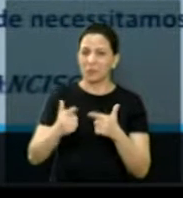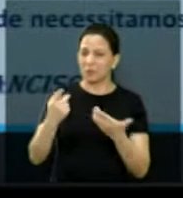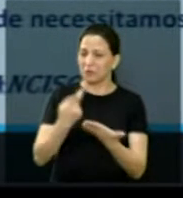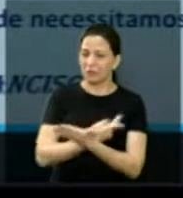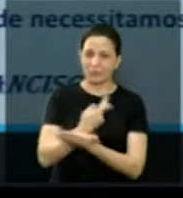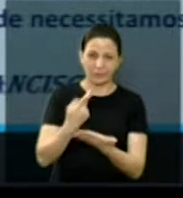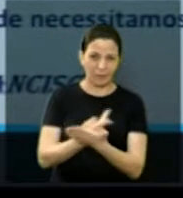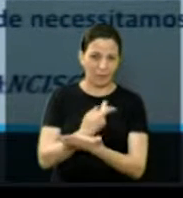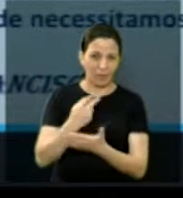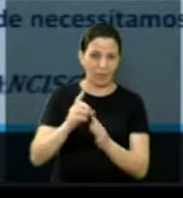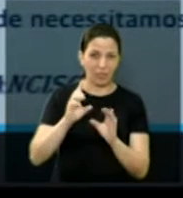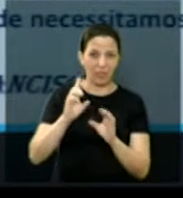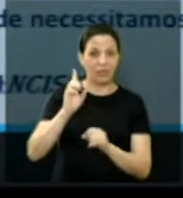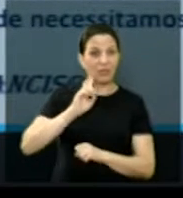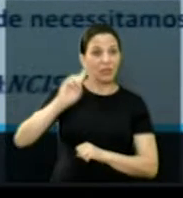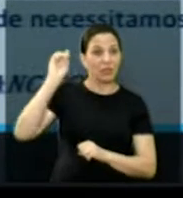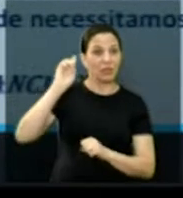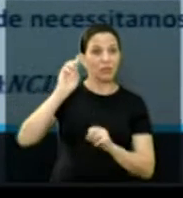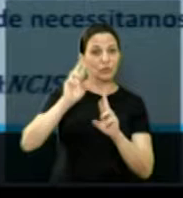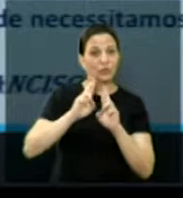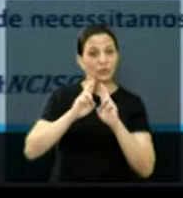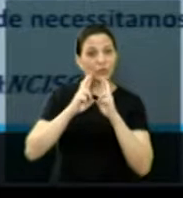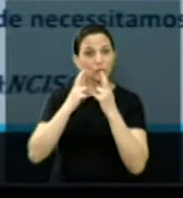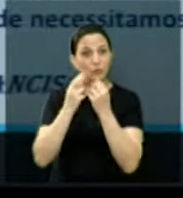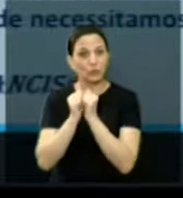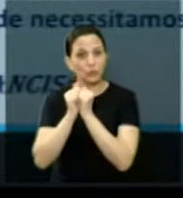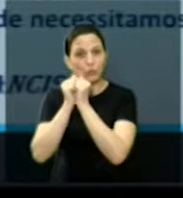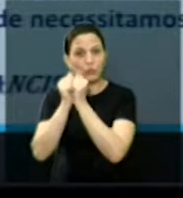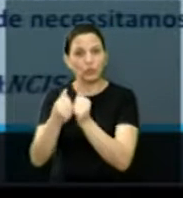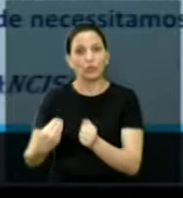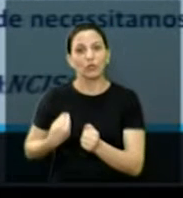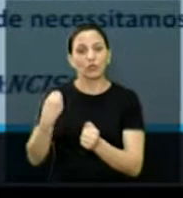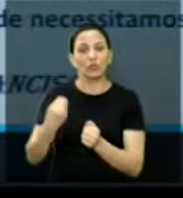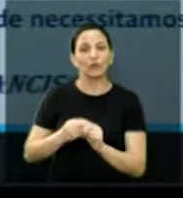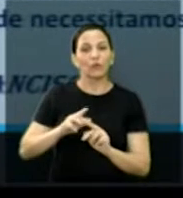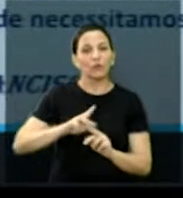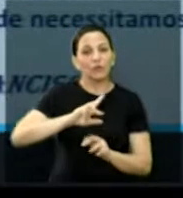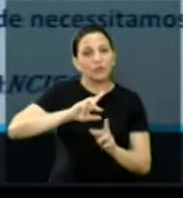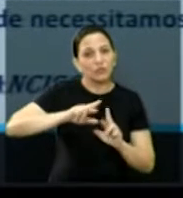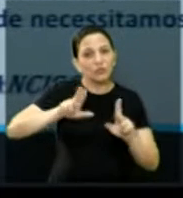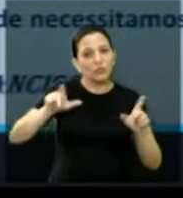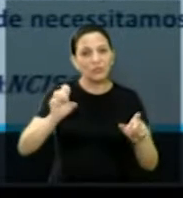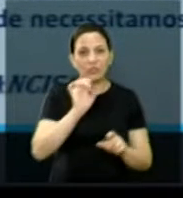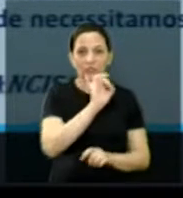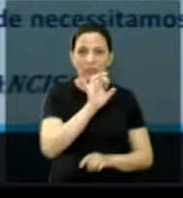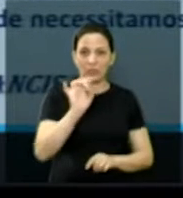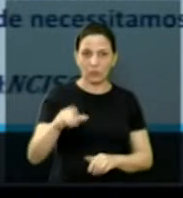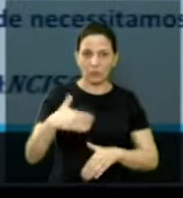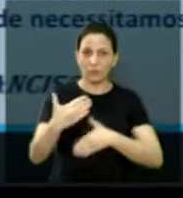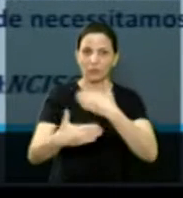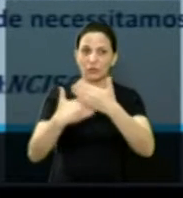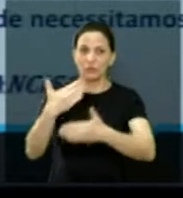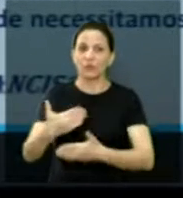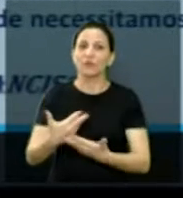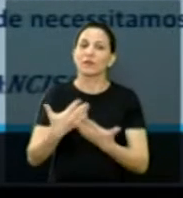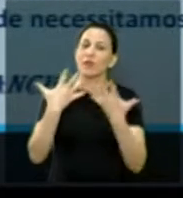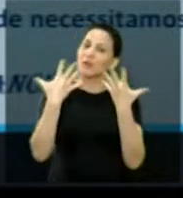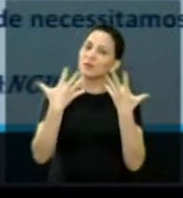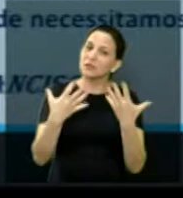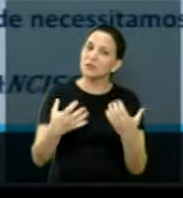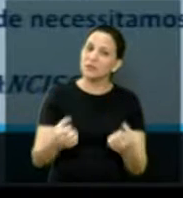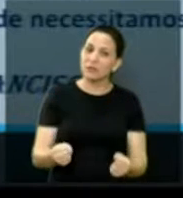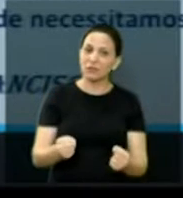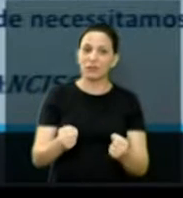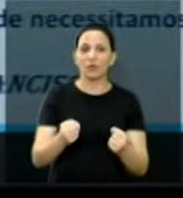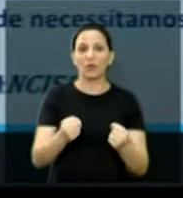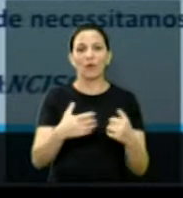que Deus reúne para que convivam com as diferenças, e desenvolva a tolerância, a